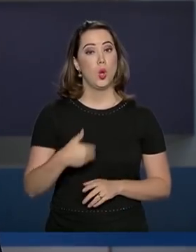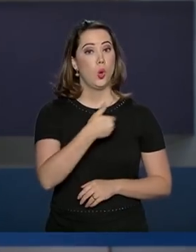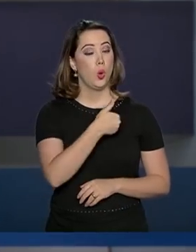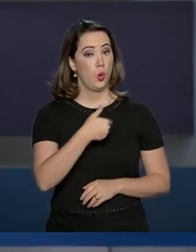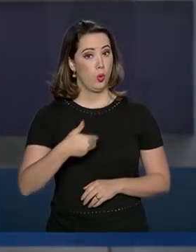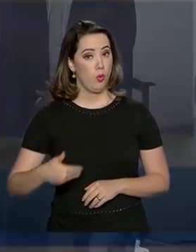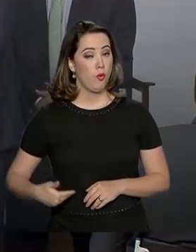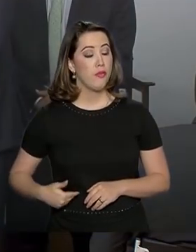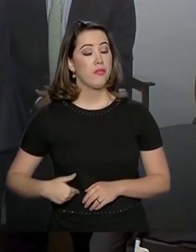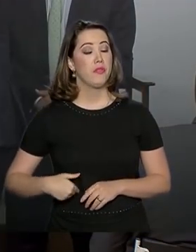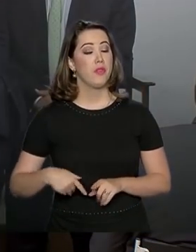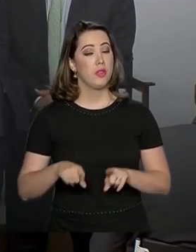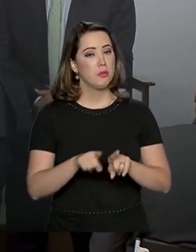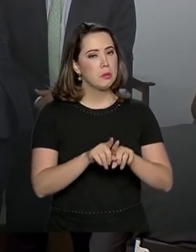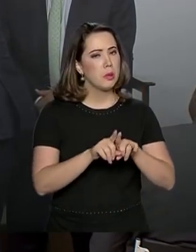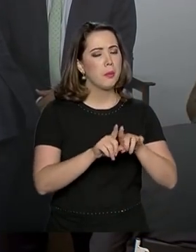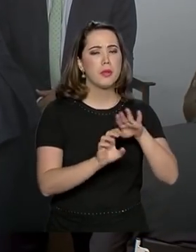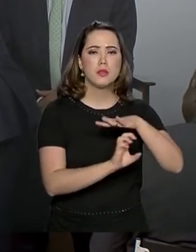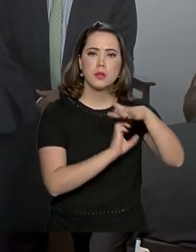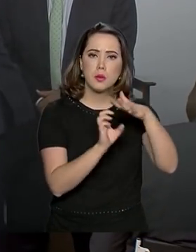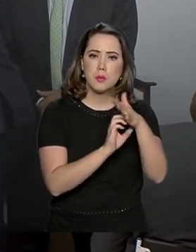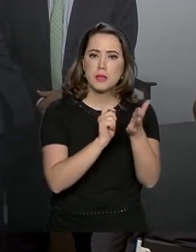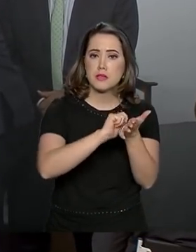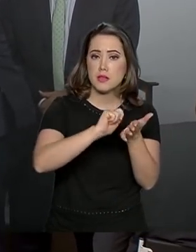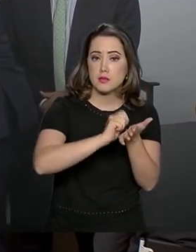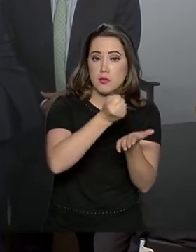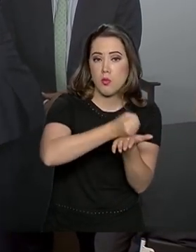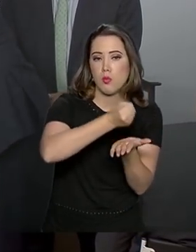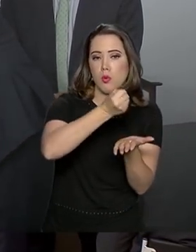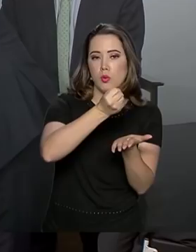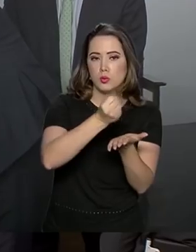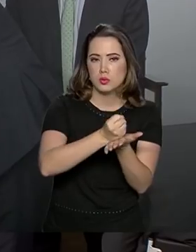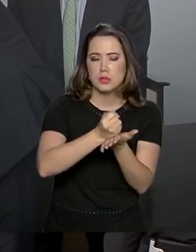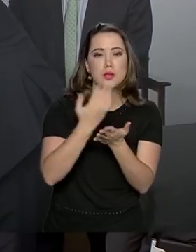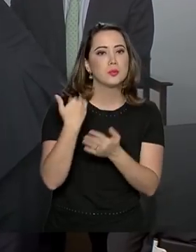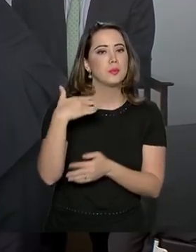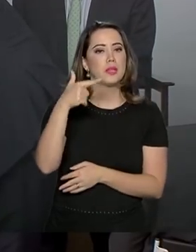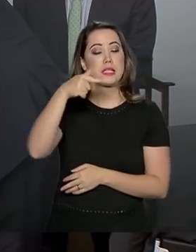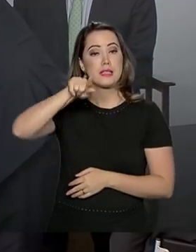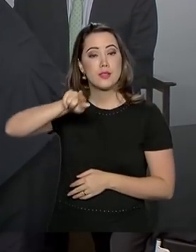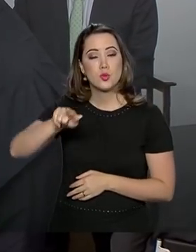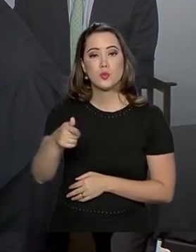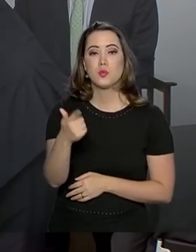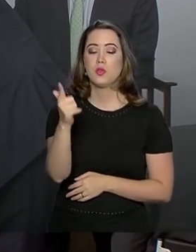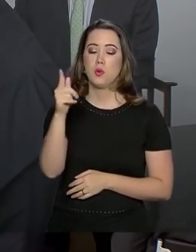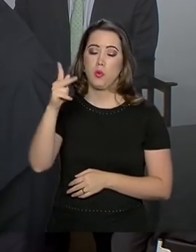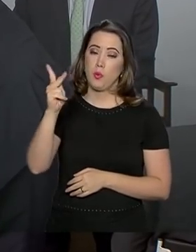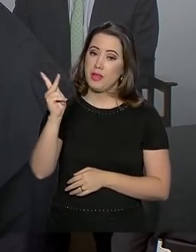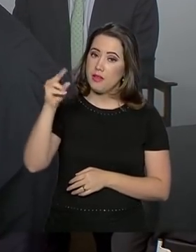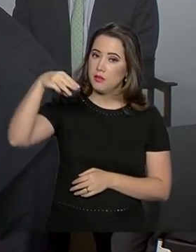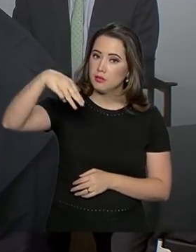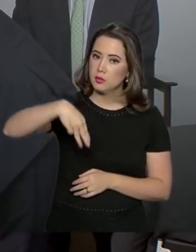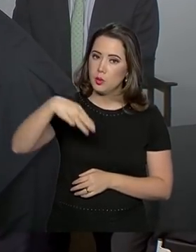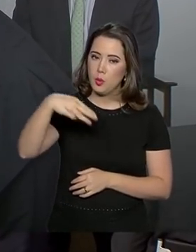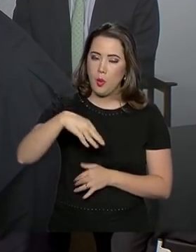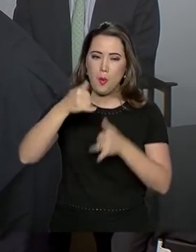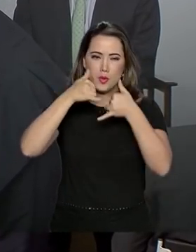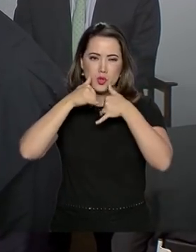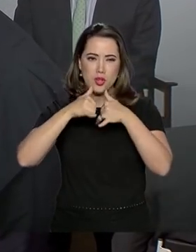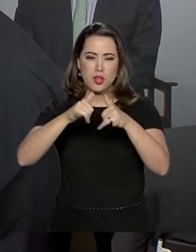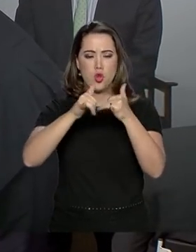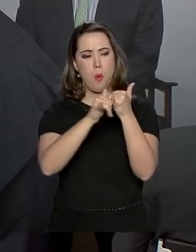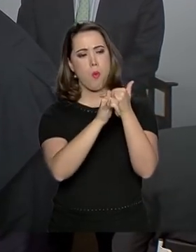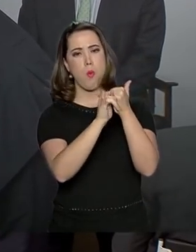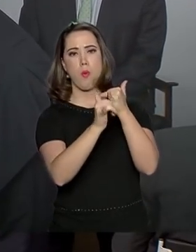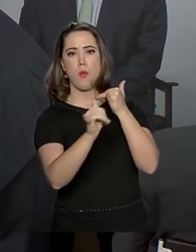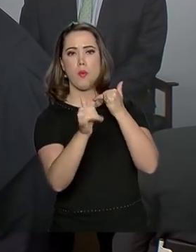Governo e empresas assinam contratos de concessão de mais de 7 mil quilômetros de linhas de transmissão de energia. Geração de